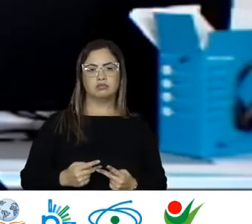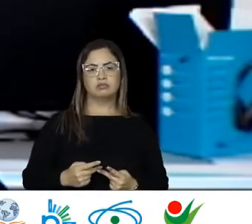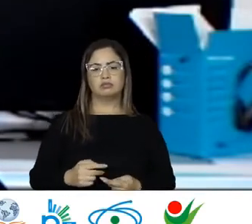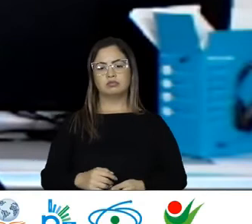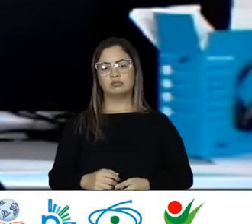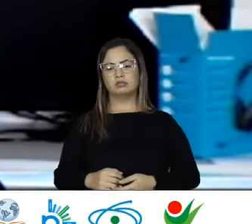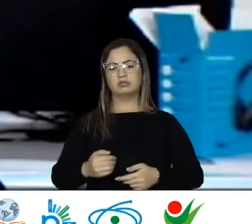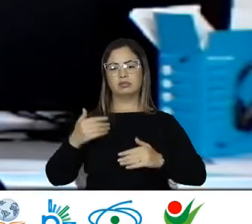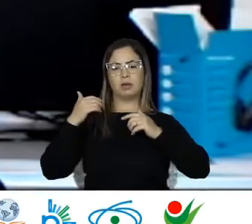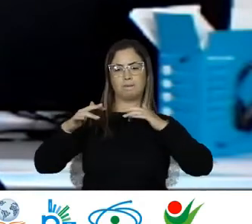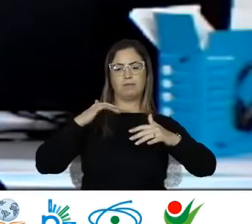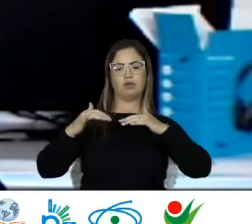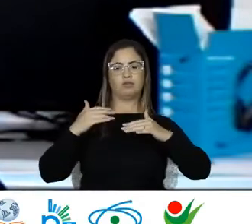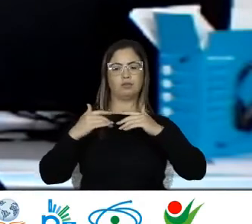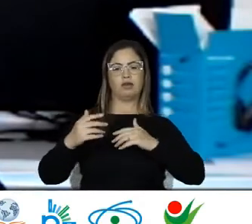Então